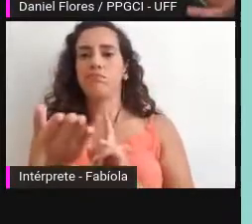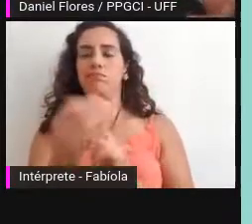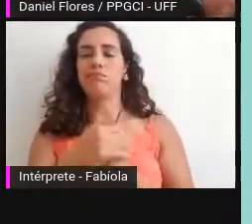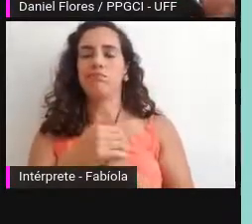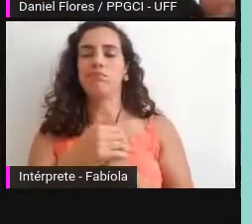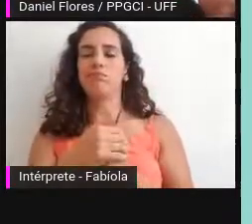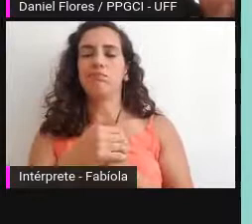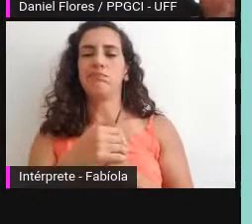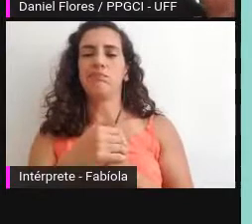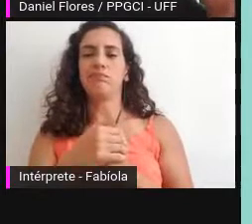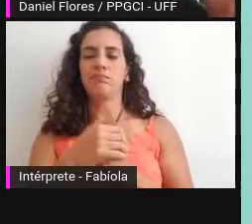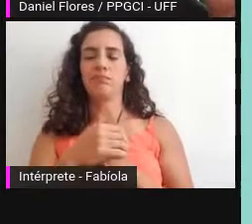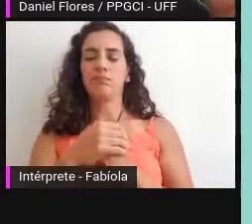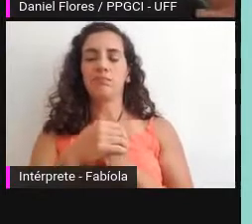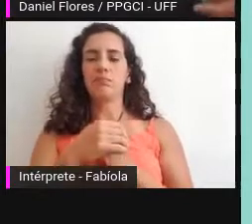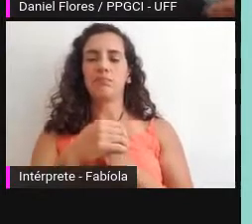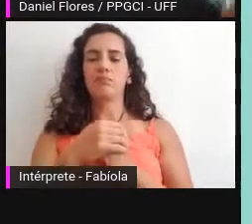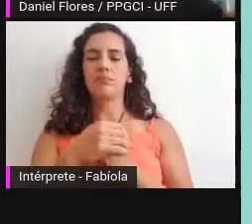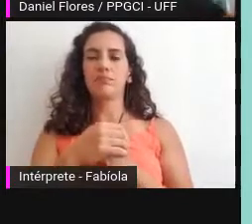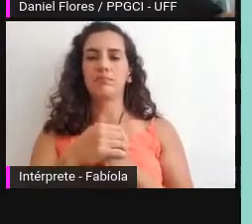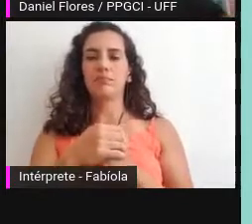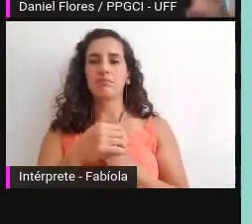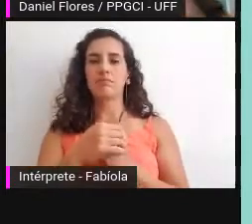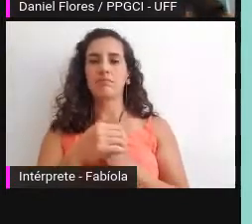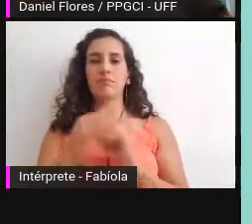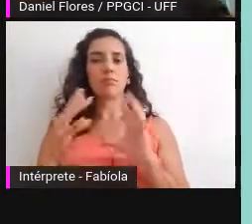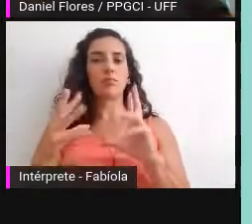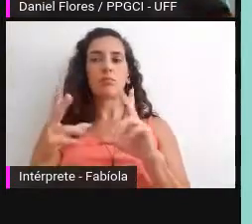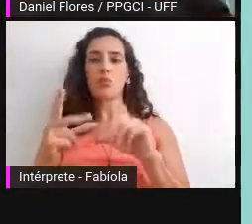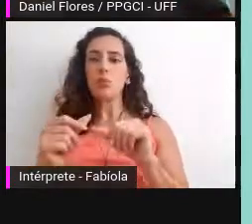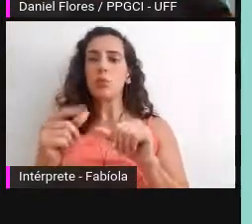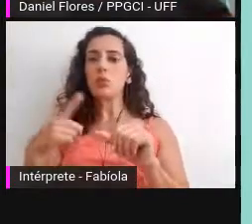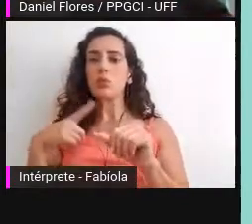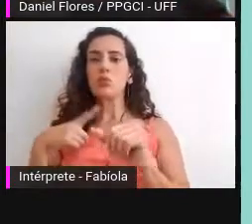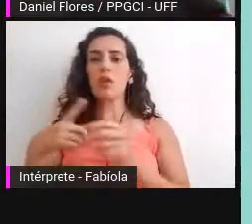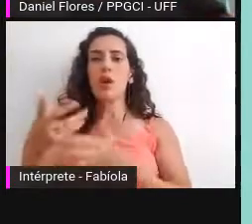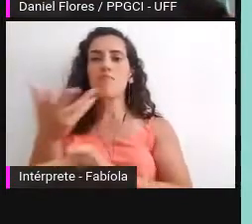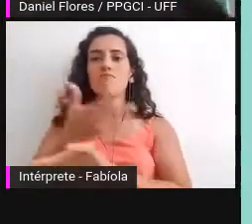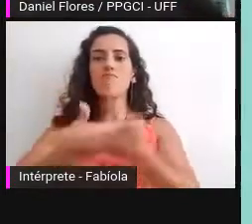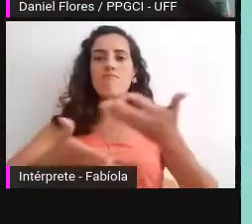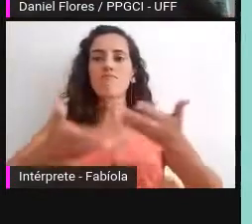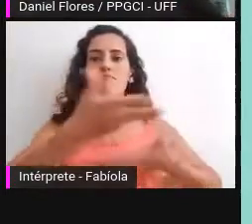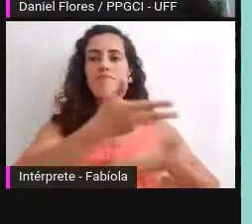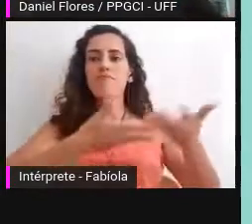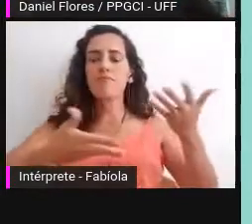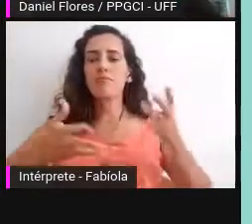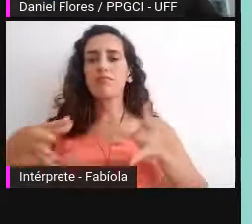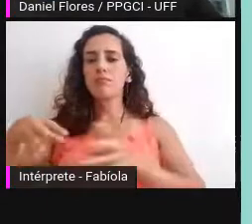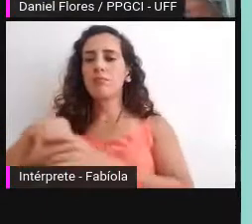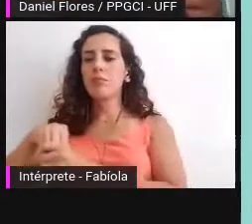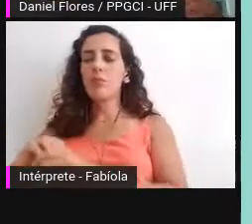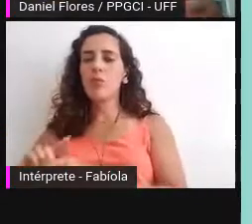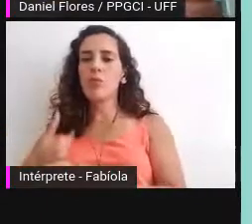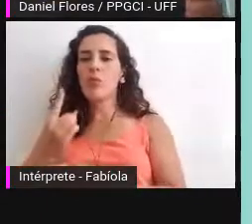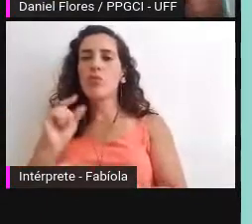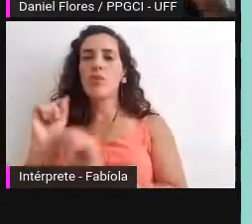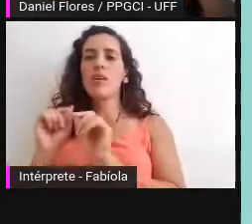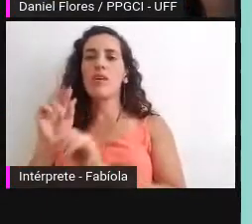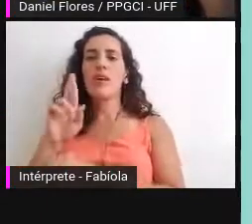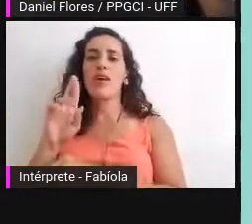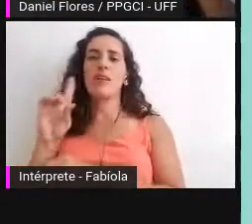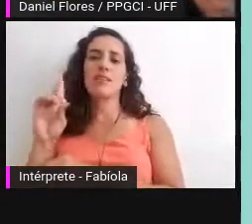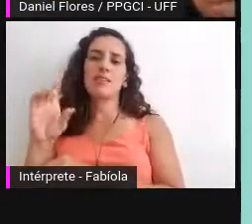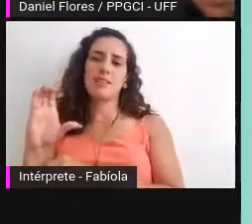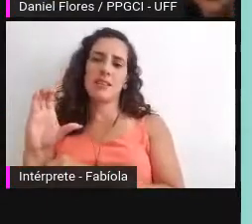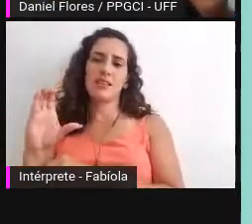sistêmica todos se interoperam com o RDC todos numa abordagem